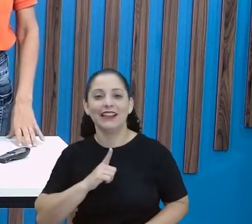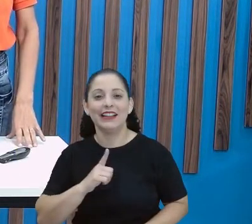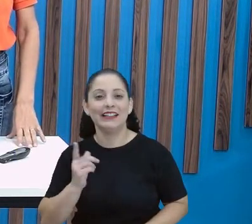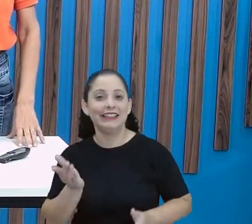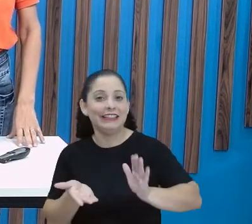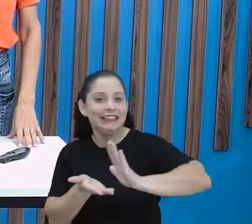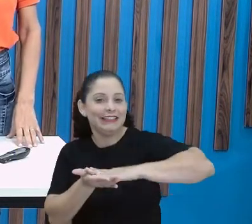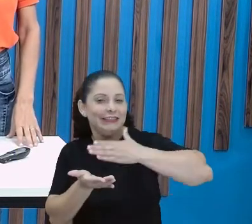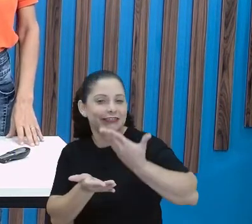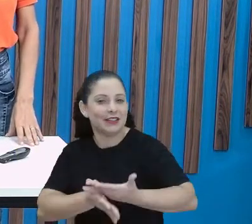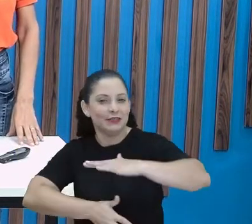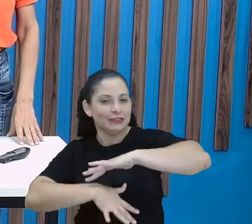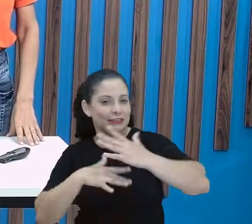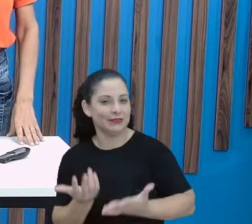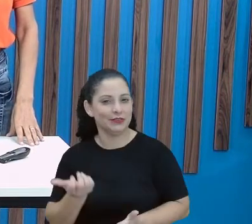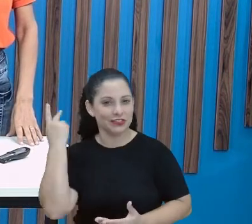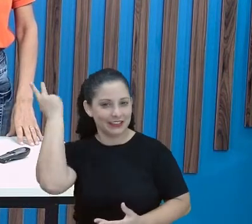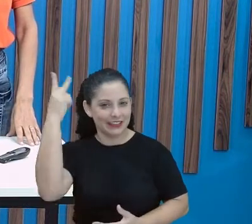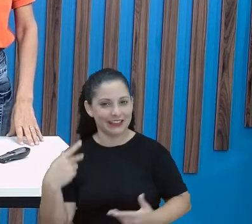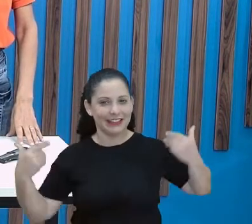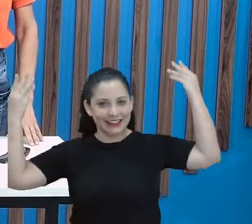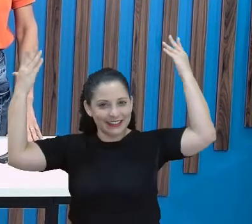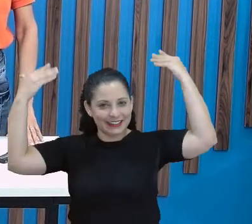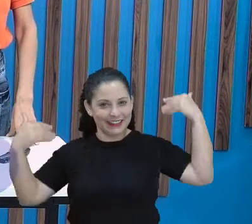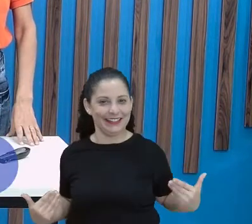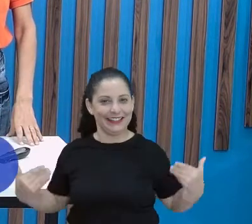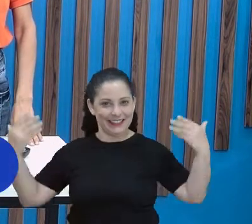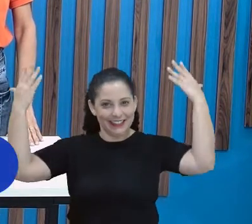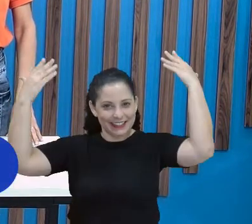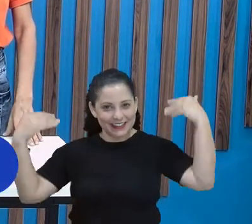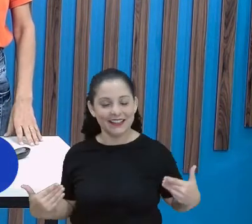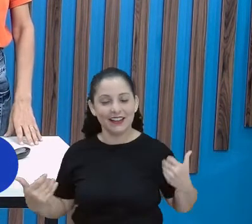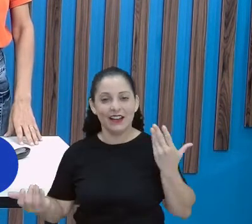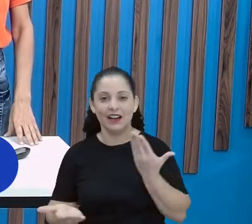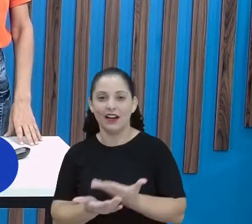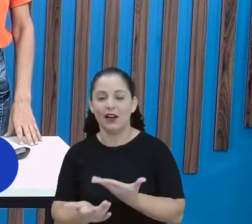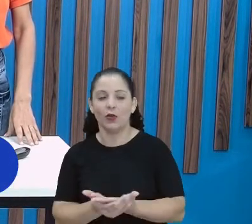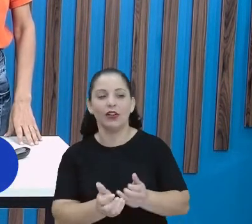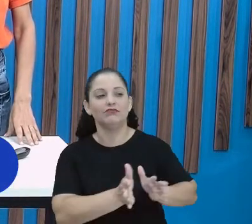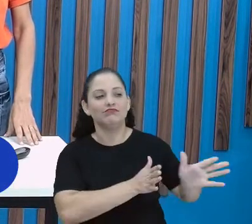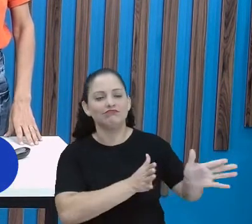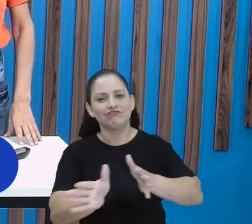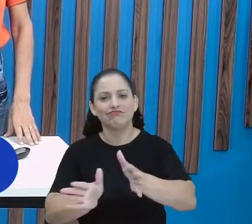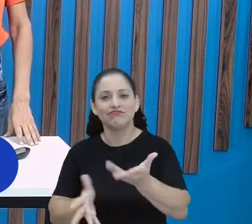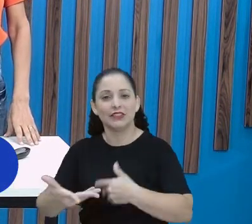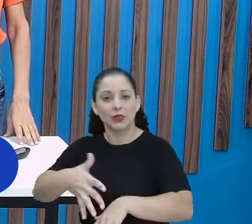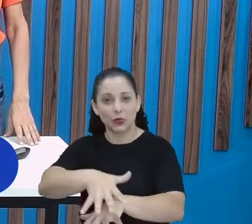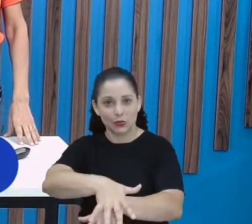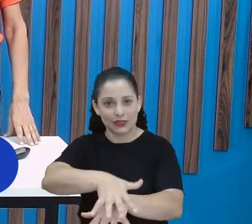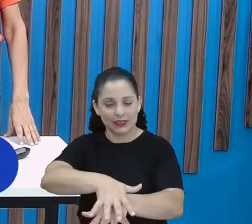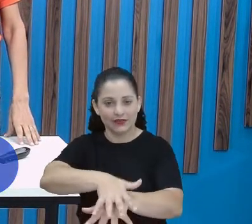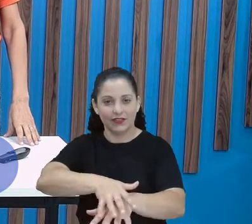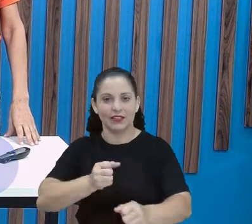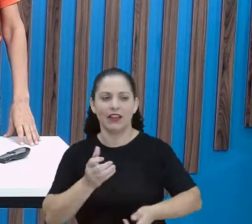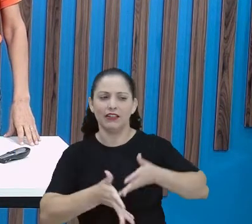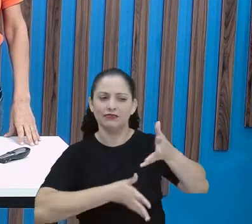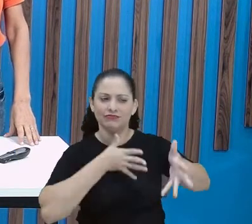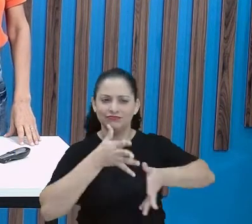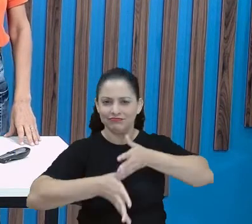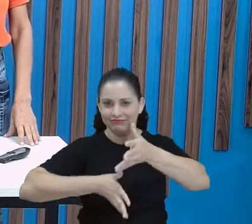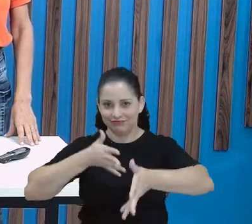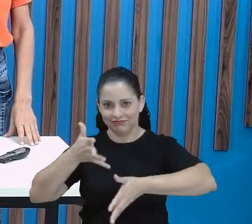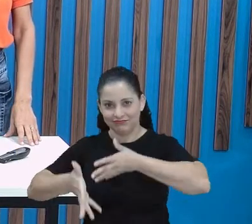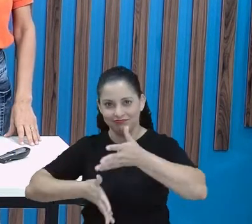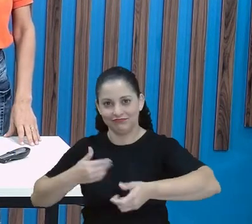Kézia, que é a intérprete de Libras. Ela vai tornar essa aula mais inclusiva. Libras é a língua